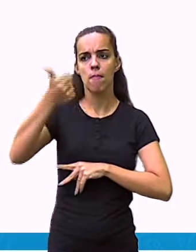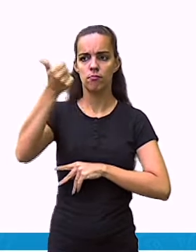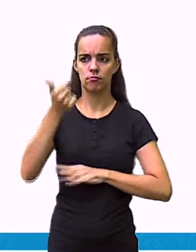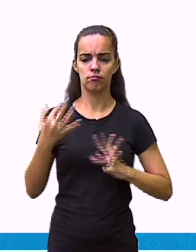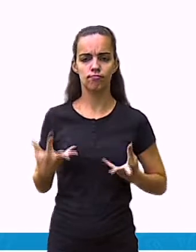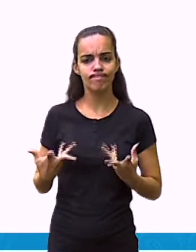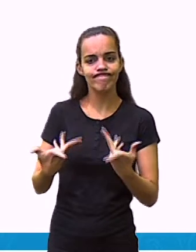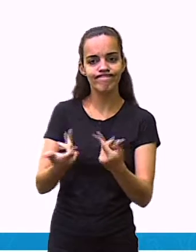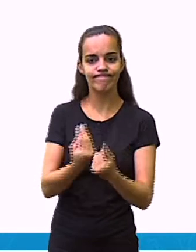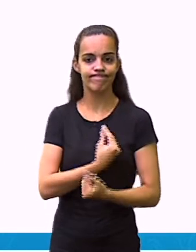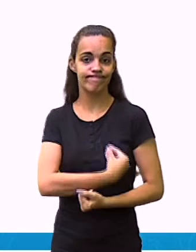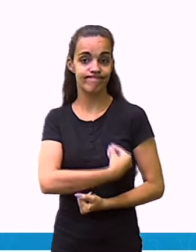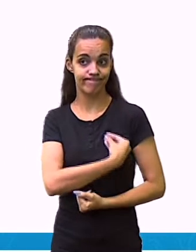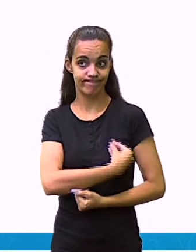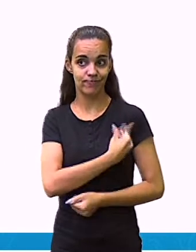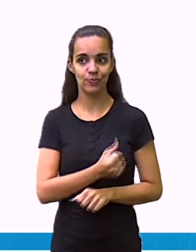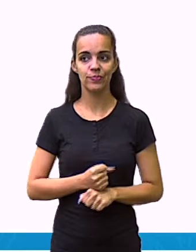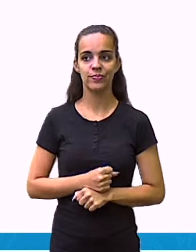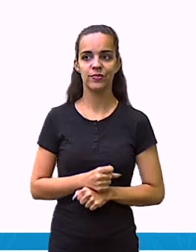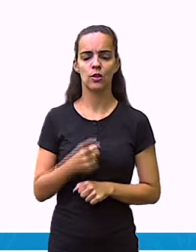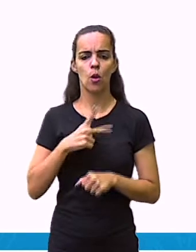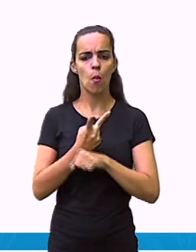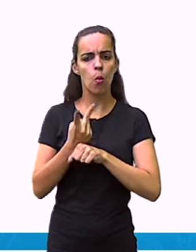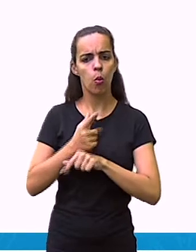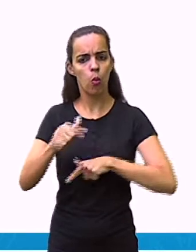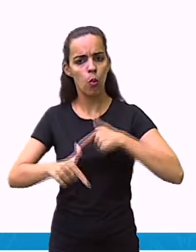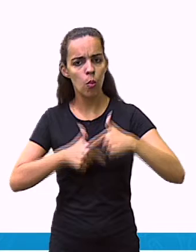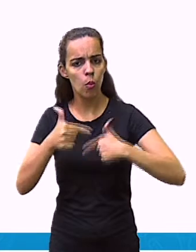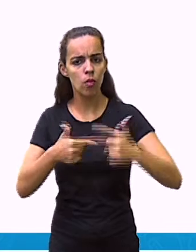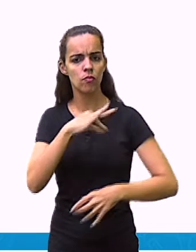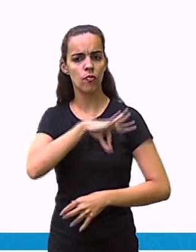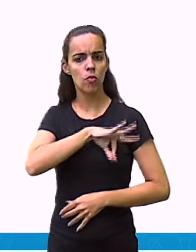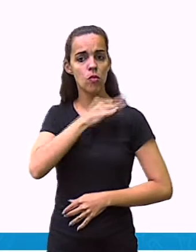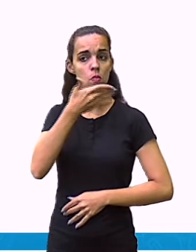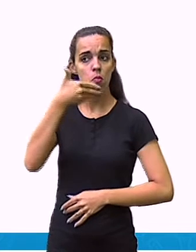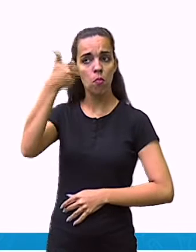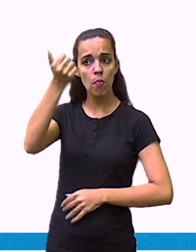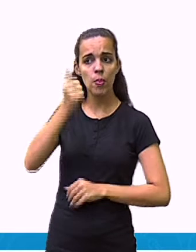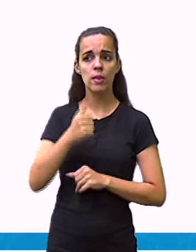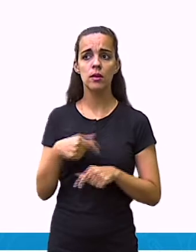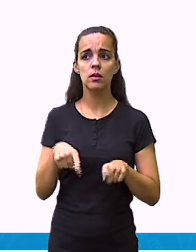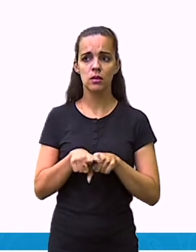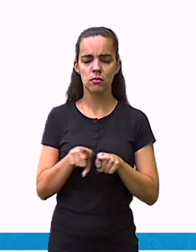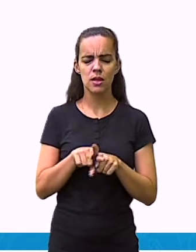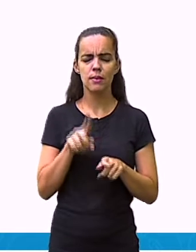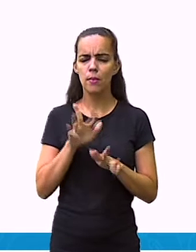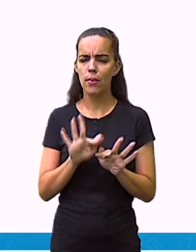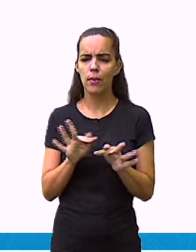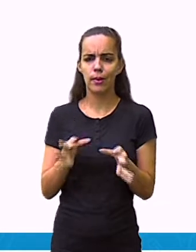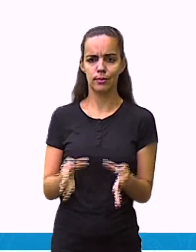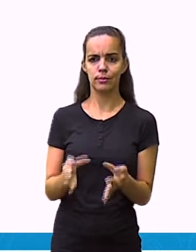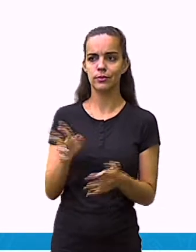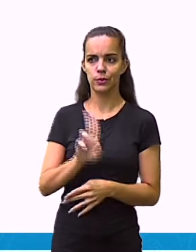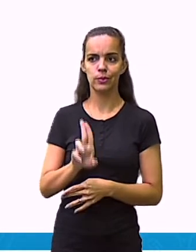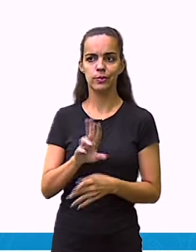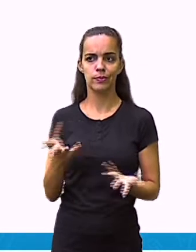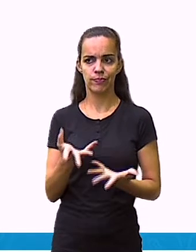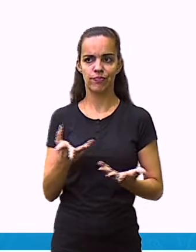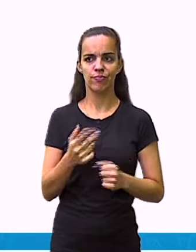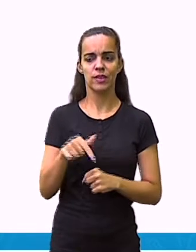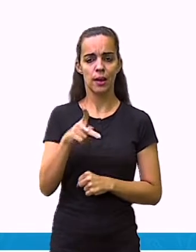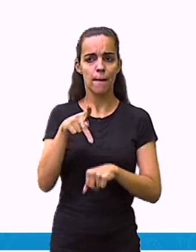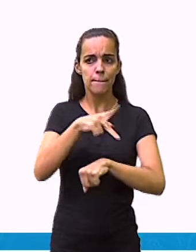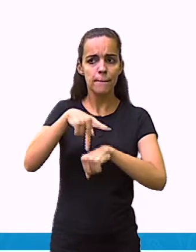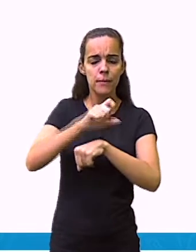qualidades de vida também, empregos, salários e é muito comum em países ou